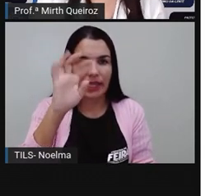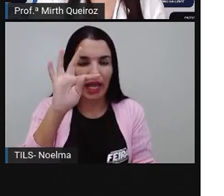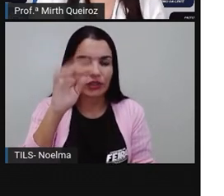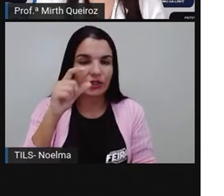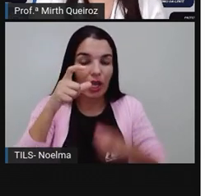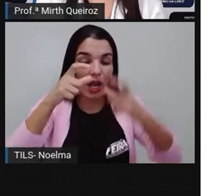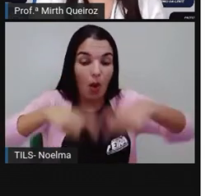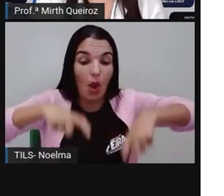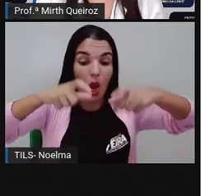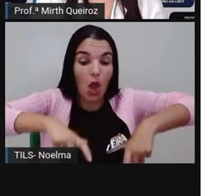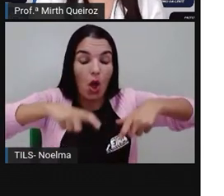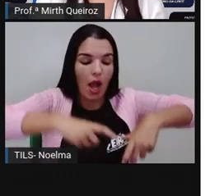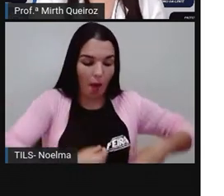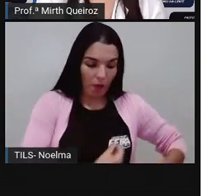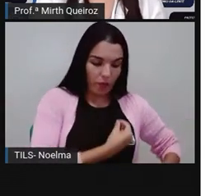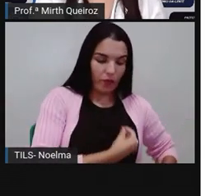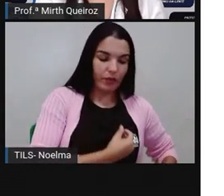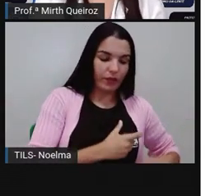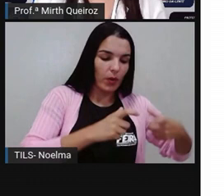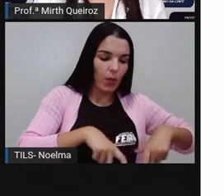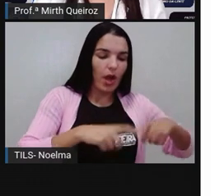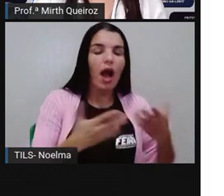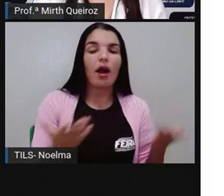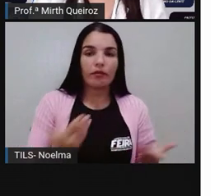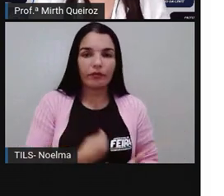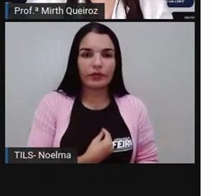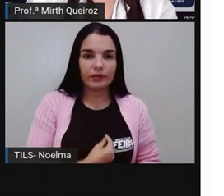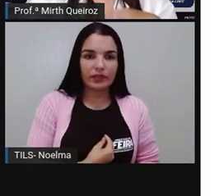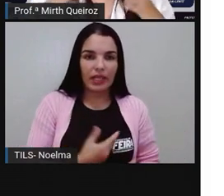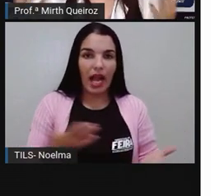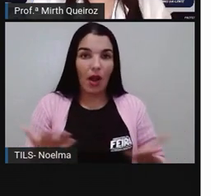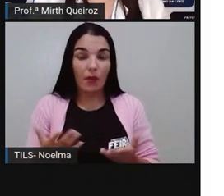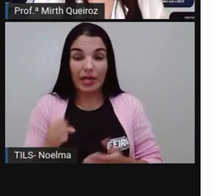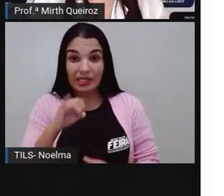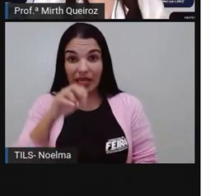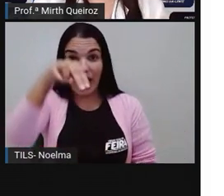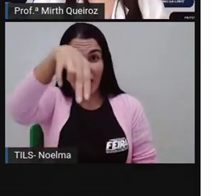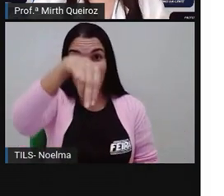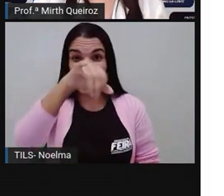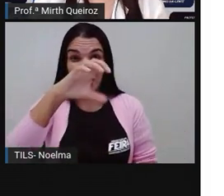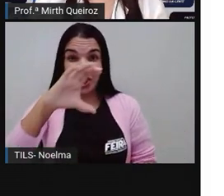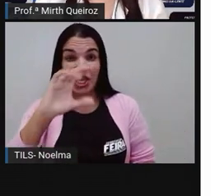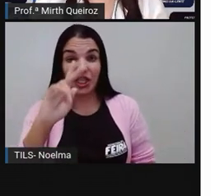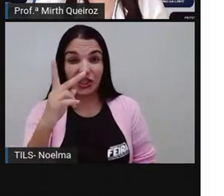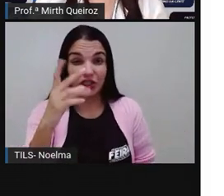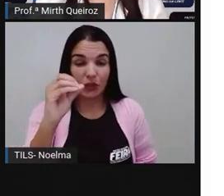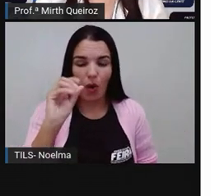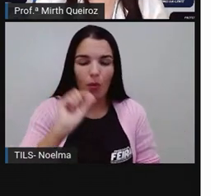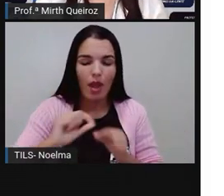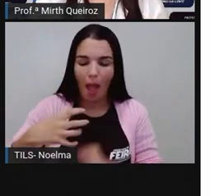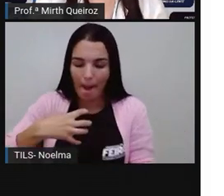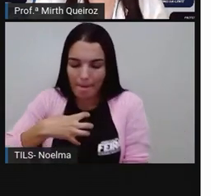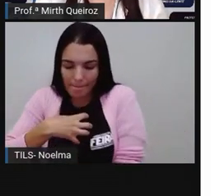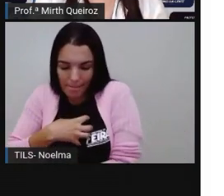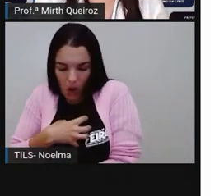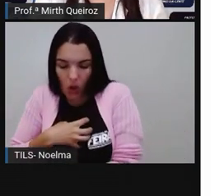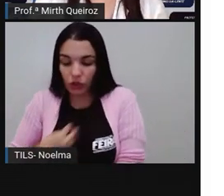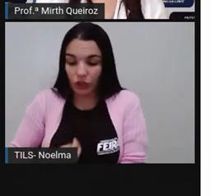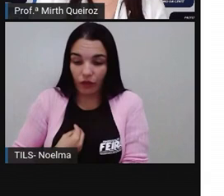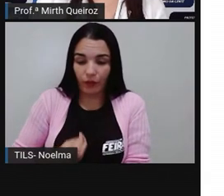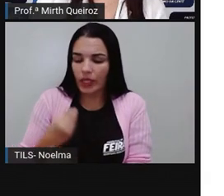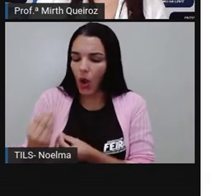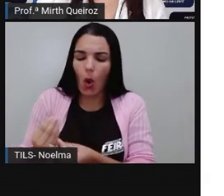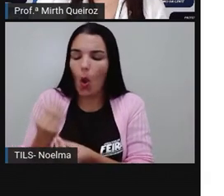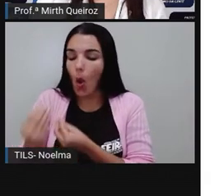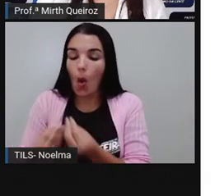gente falar nicho ecológico, nós estamos falando sobre o modo de vida, né? Daquele ser vivo. Onde